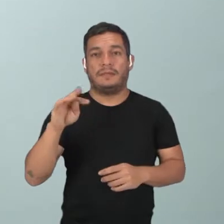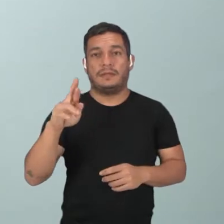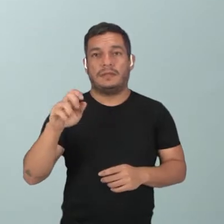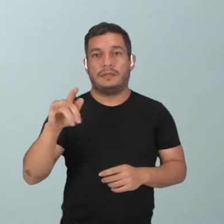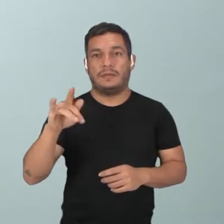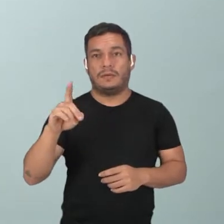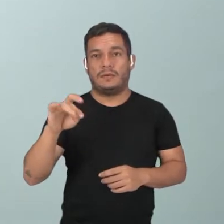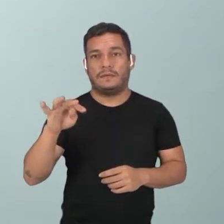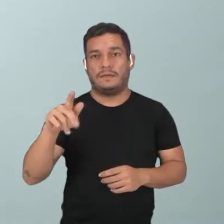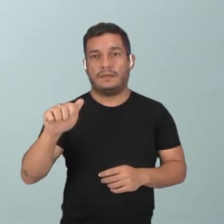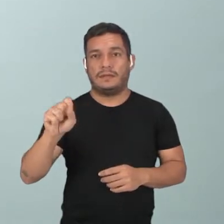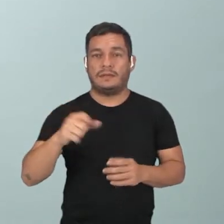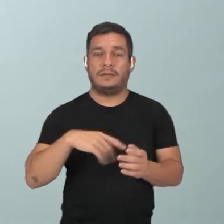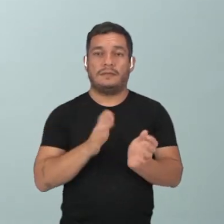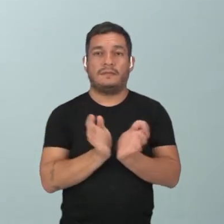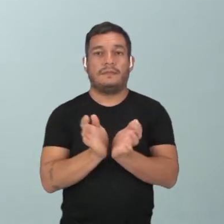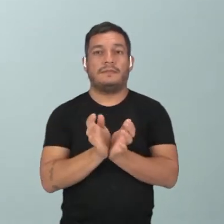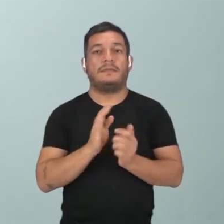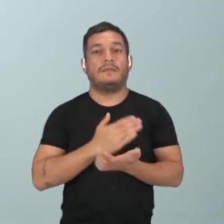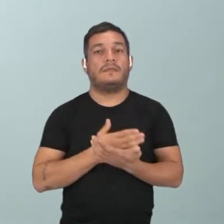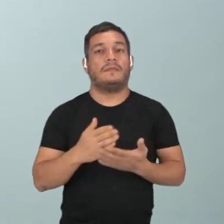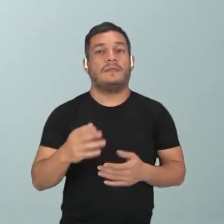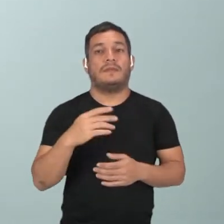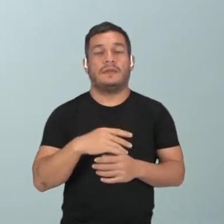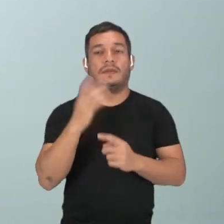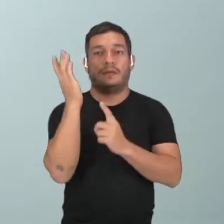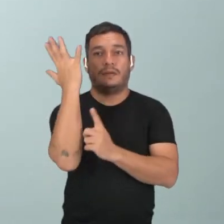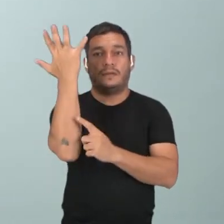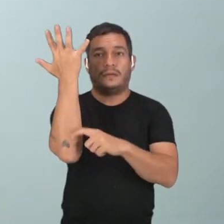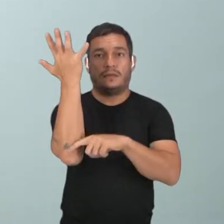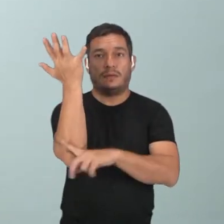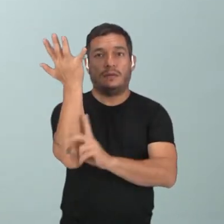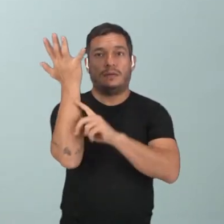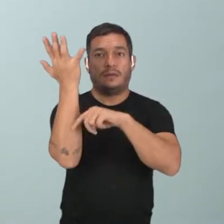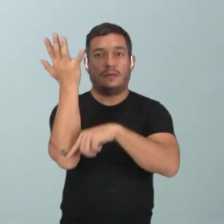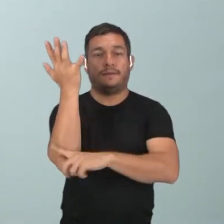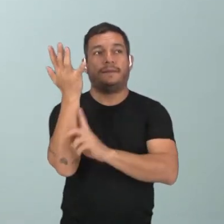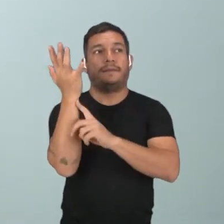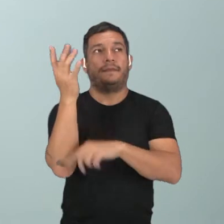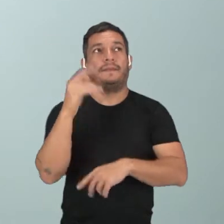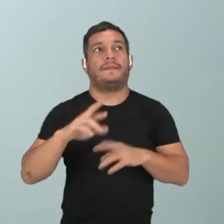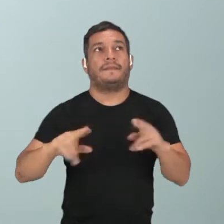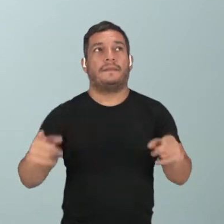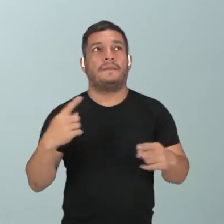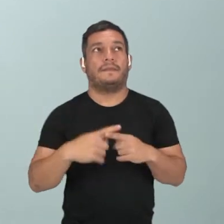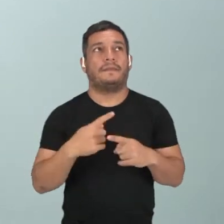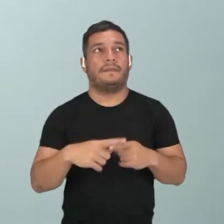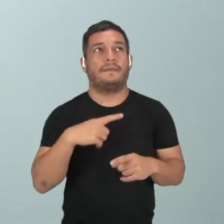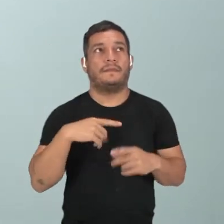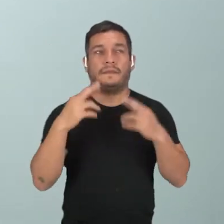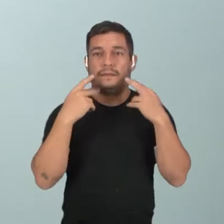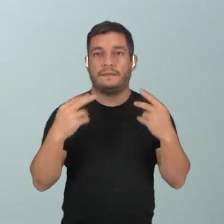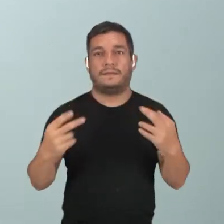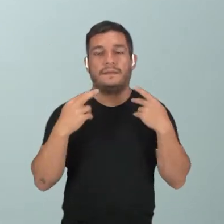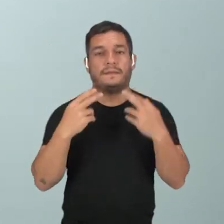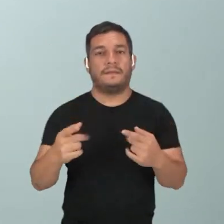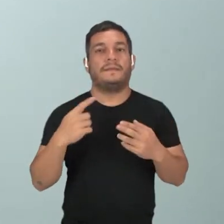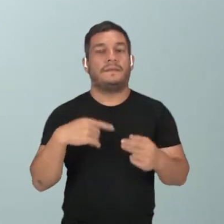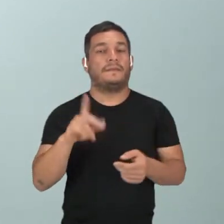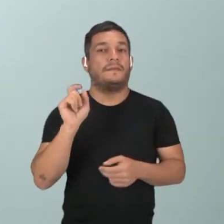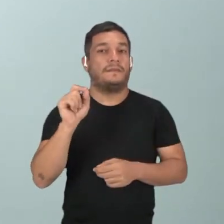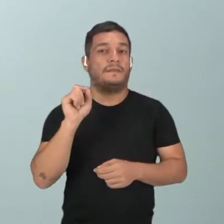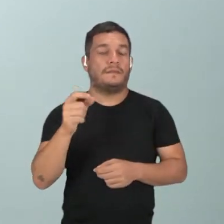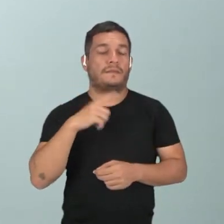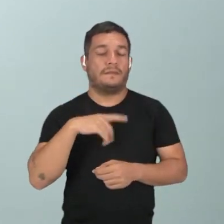começaram a apresentar, bases condutores. Só que se diferem das pteridóptas porque vão ter essa novidade, além dos bases condutores,